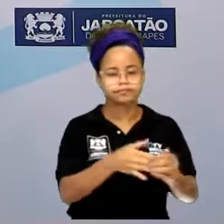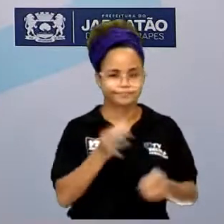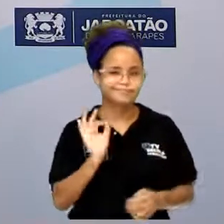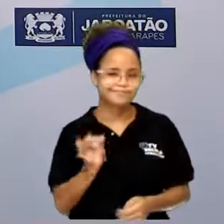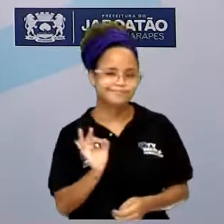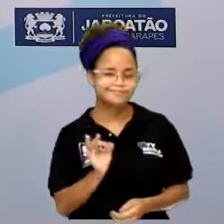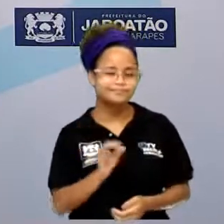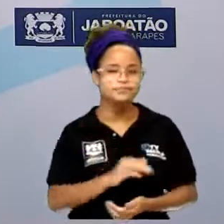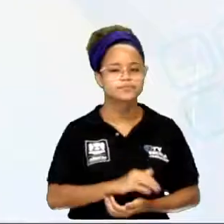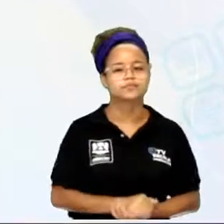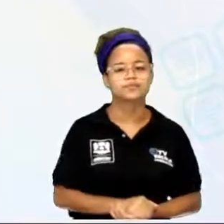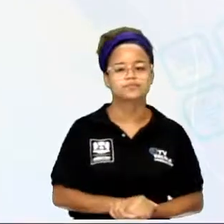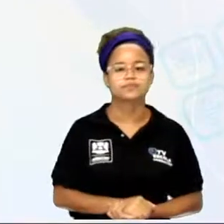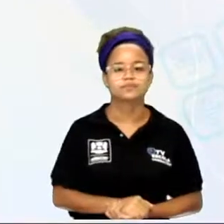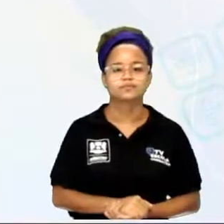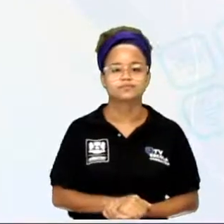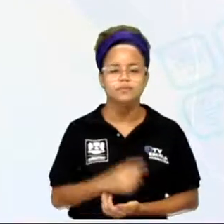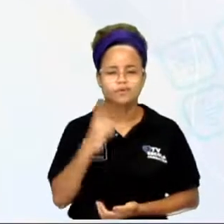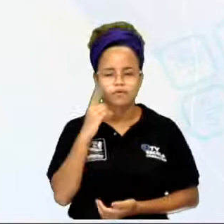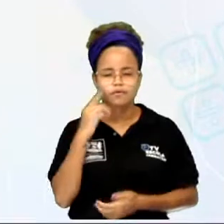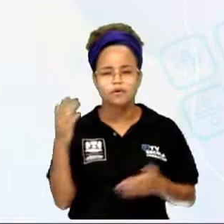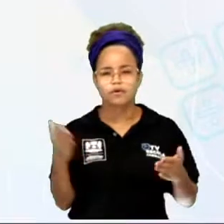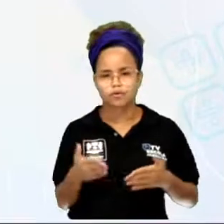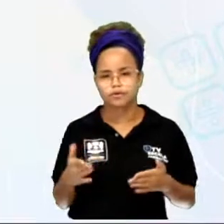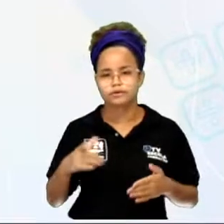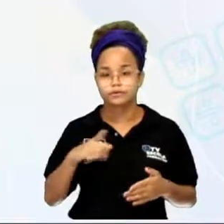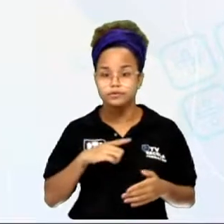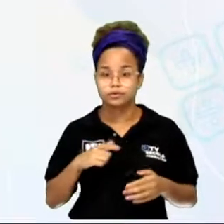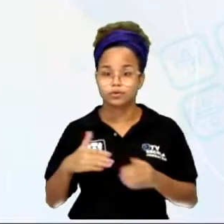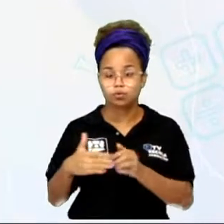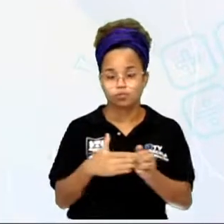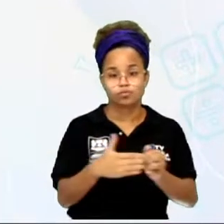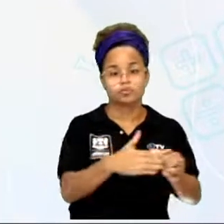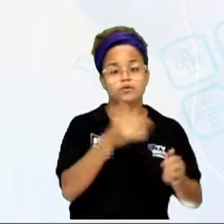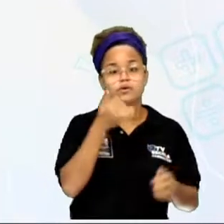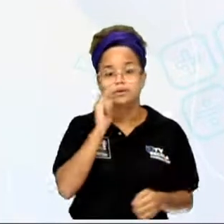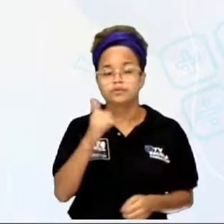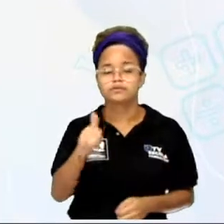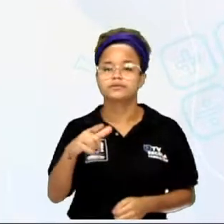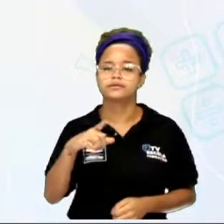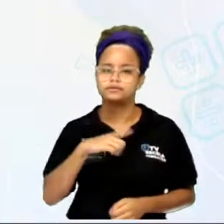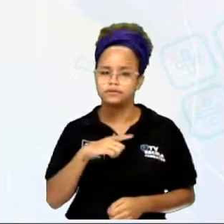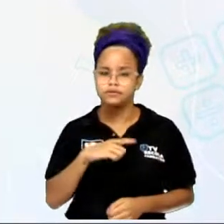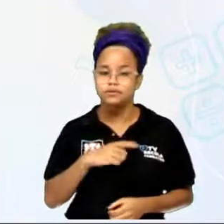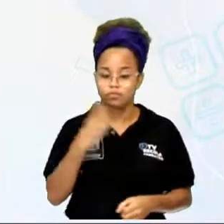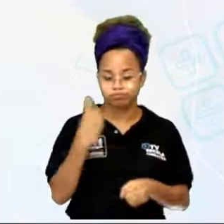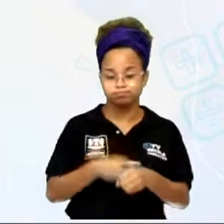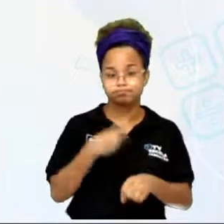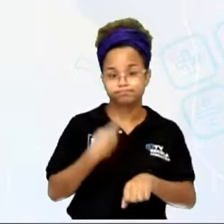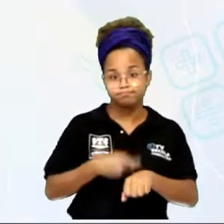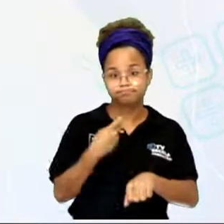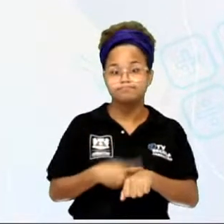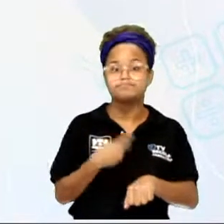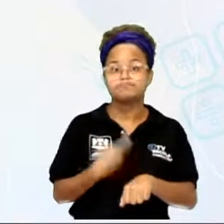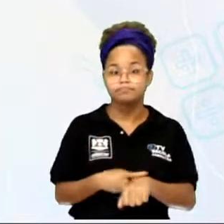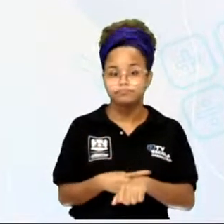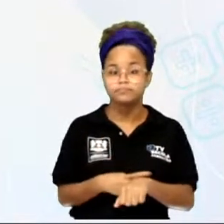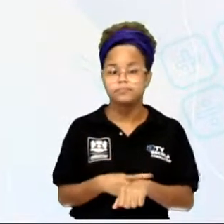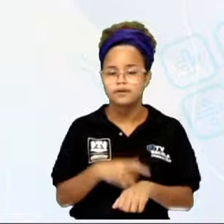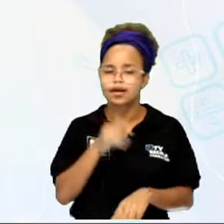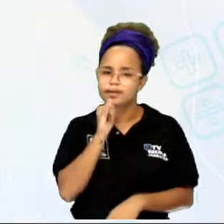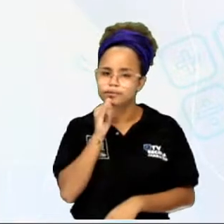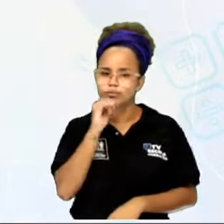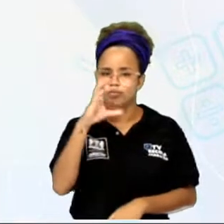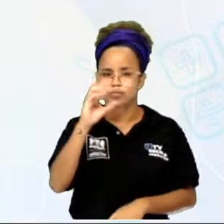Vamos dar uma olhada aqui. Desses condutores elétricos, a gente tem aí condutores que são sólidos, como é o caso aí do